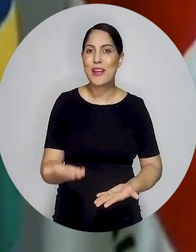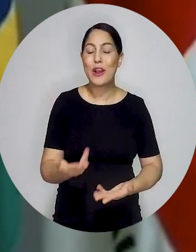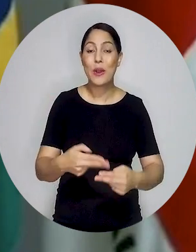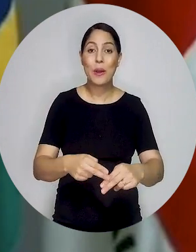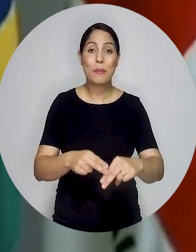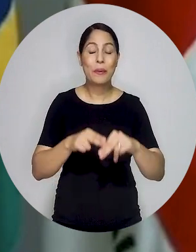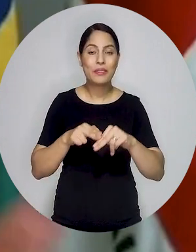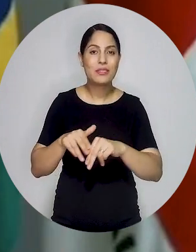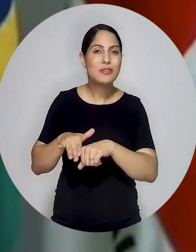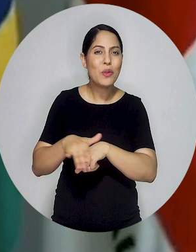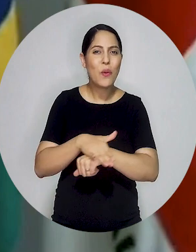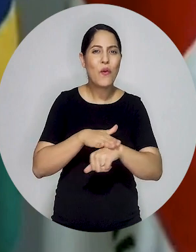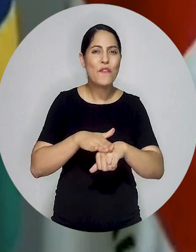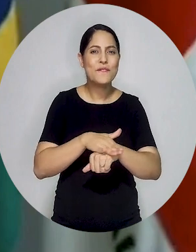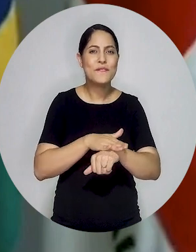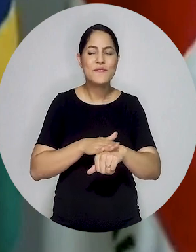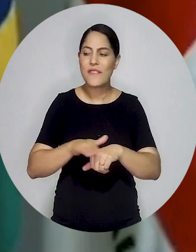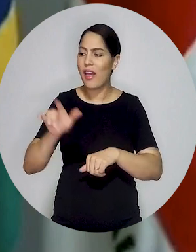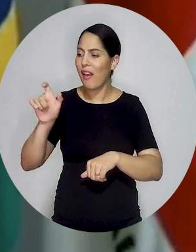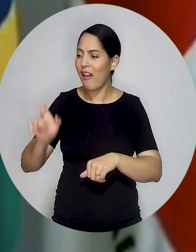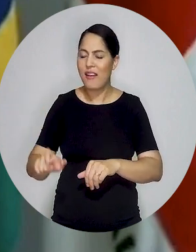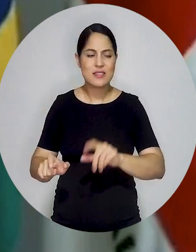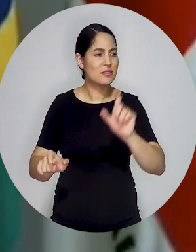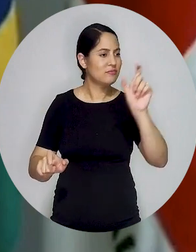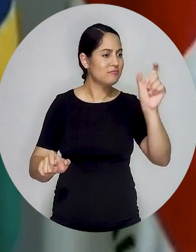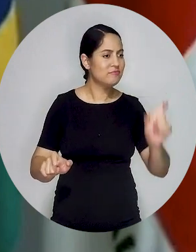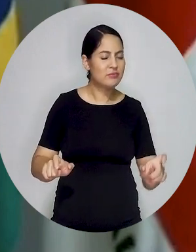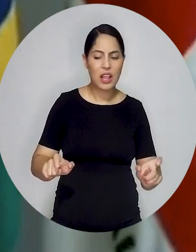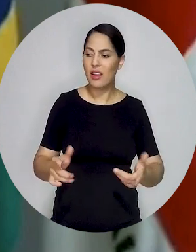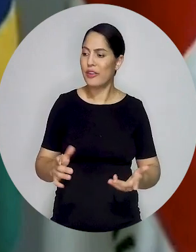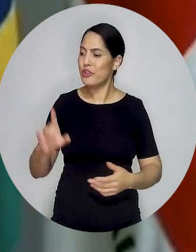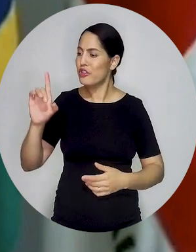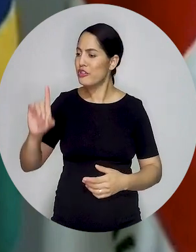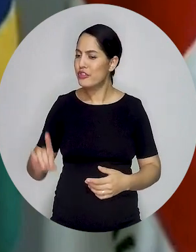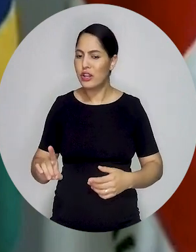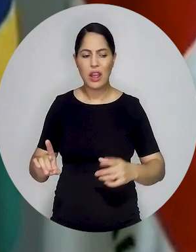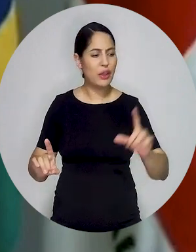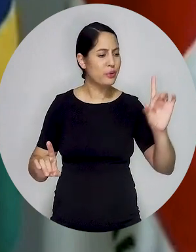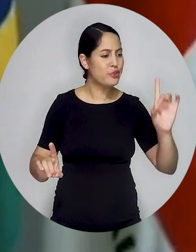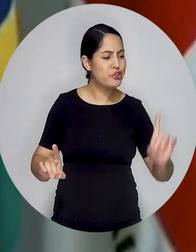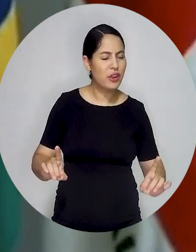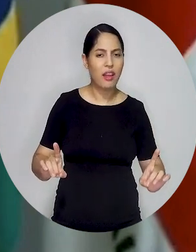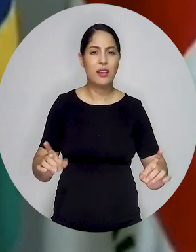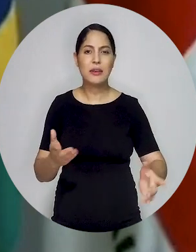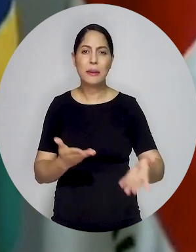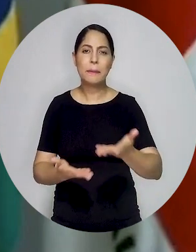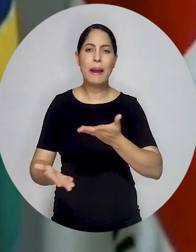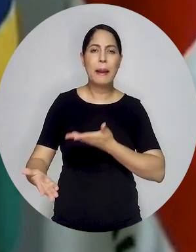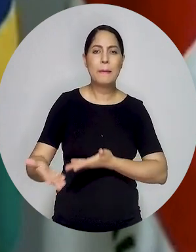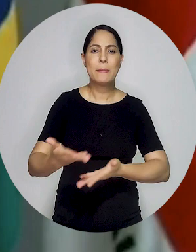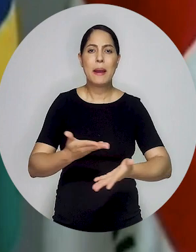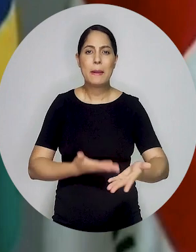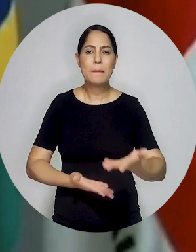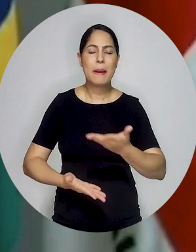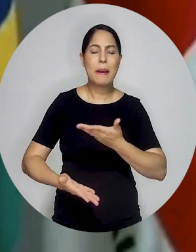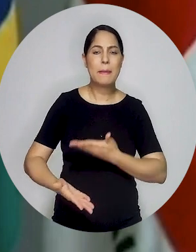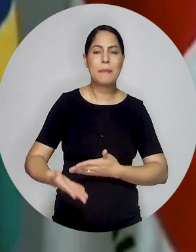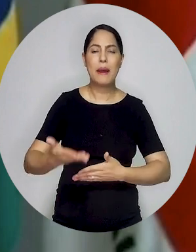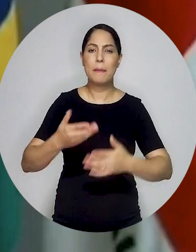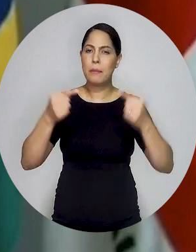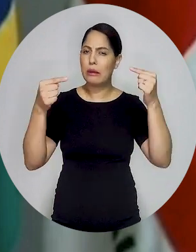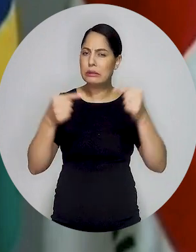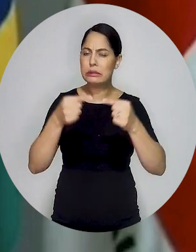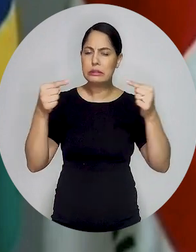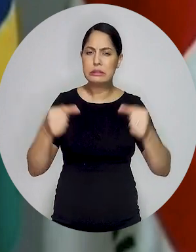aquela conversa, aquela pessoa abdica de um certo direito enquanto aquela outra também abdica um pouquinho e de forma consensuada resolve.